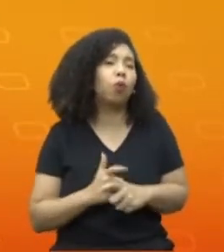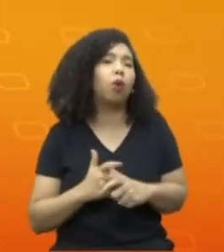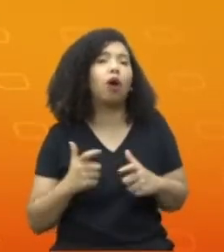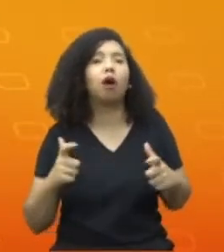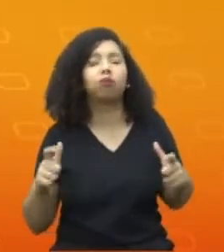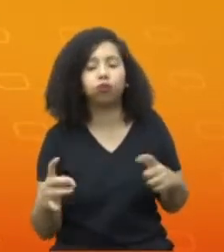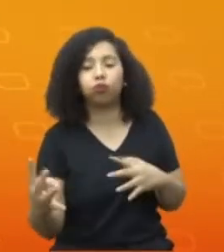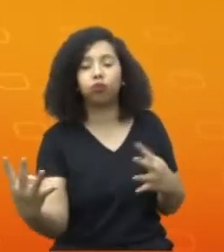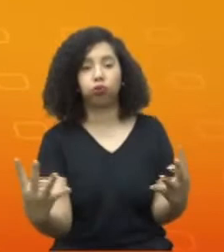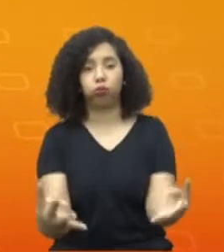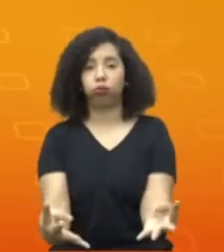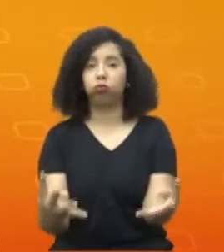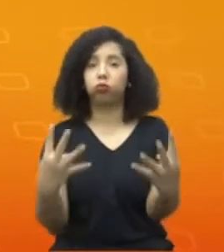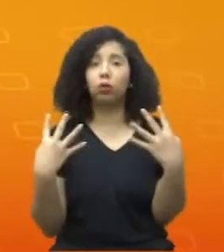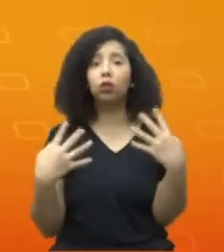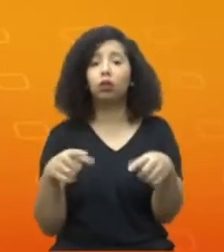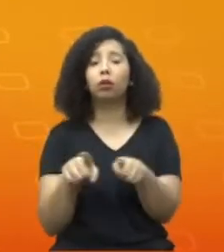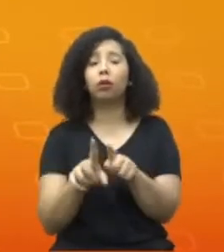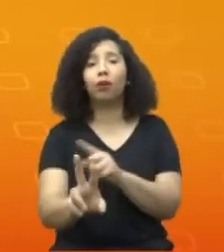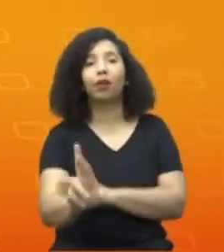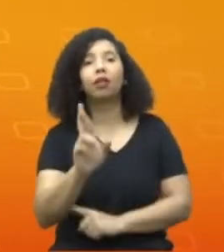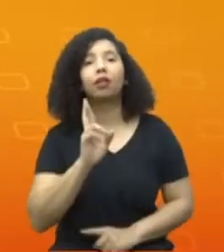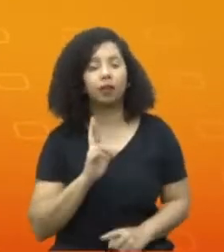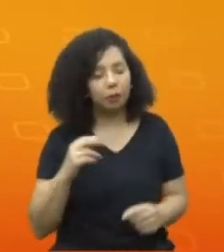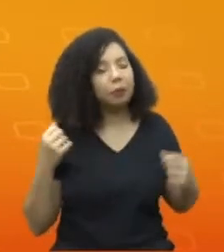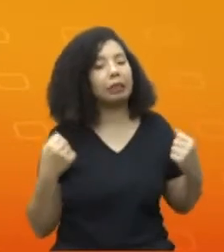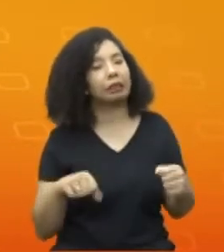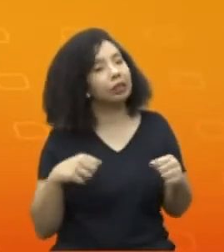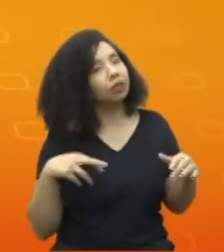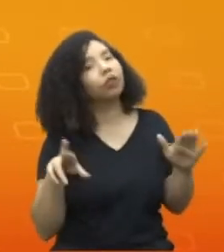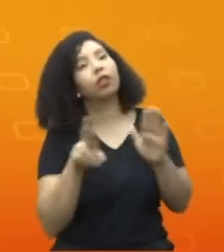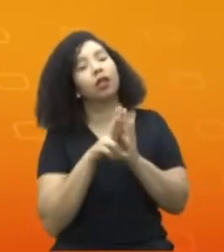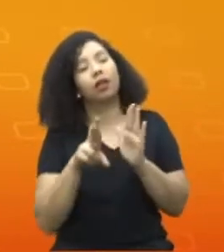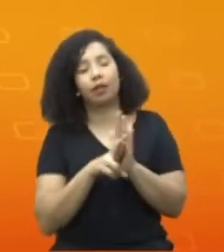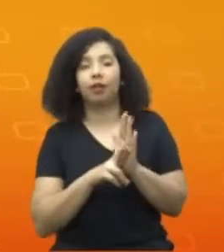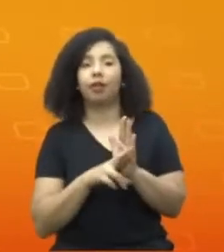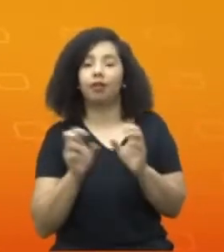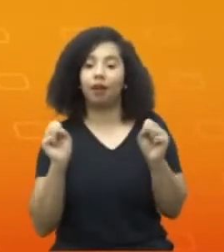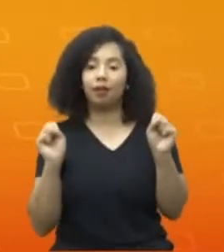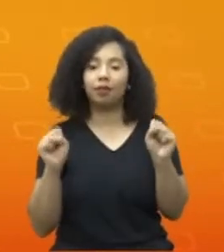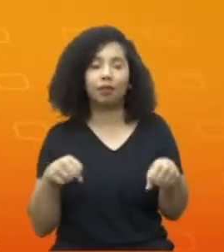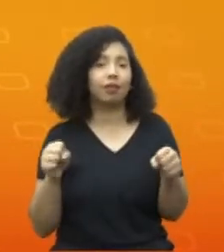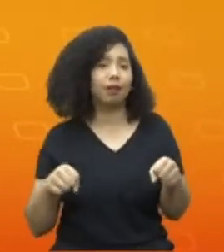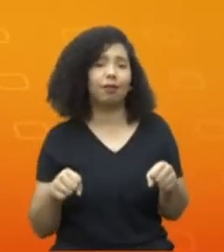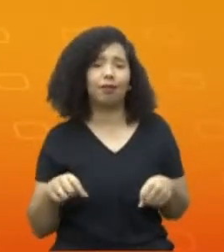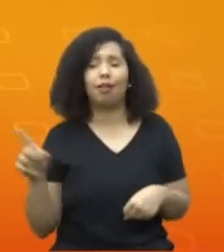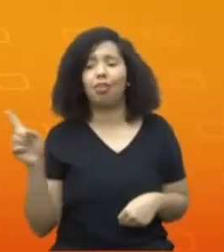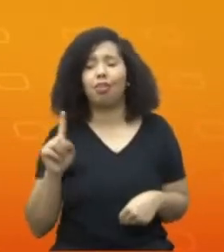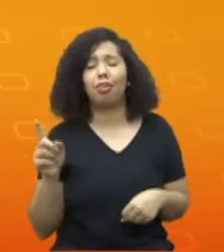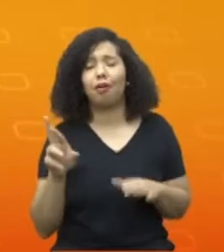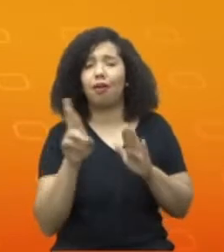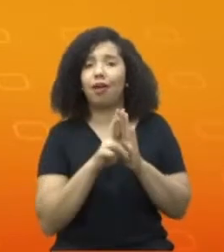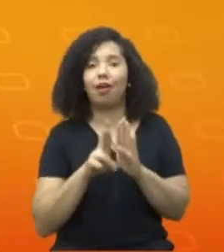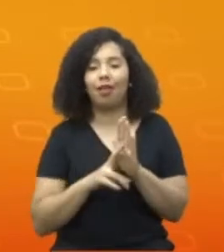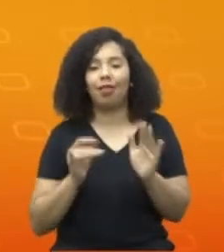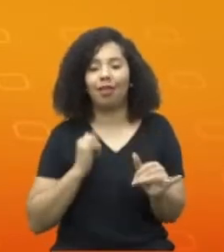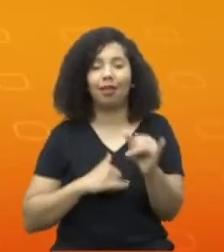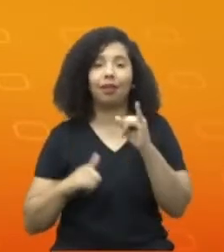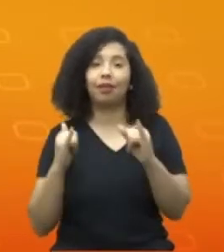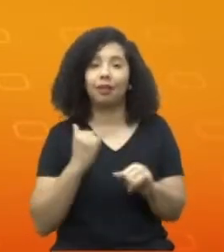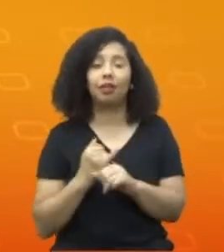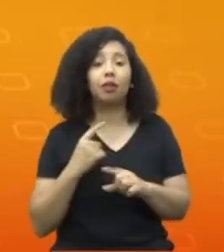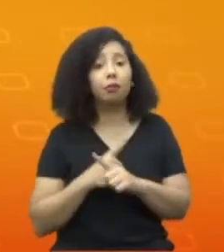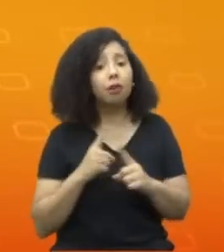resultados. Precisaremos de regras, sim, não é regra na internet, mas são regras de como